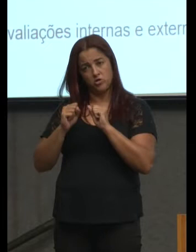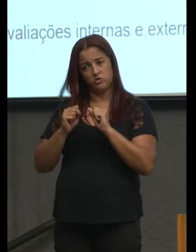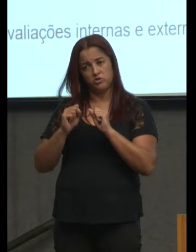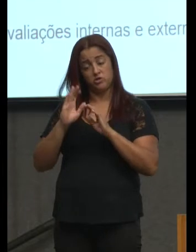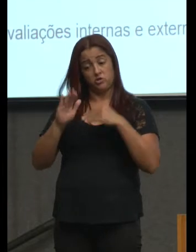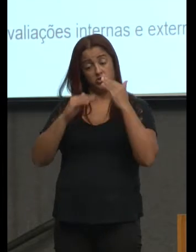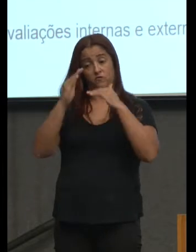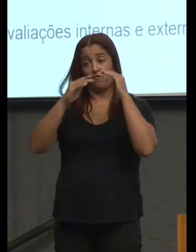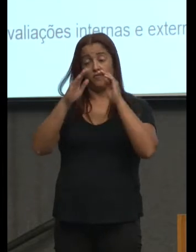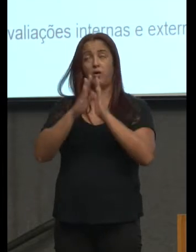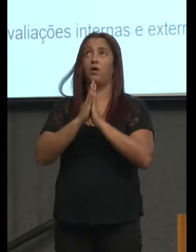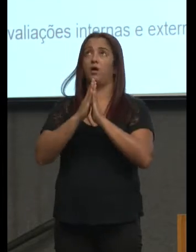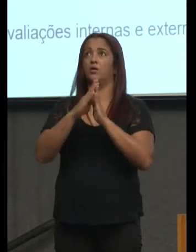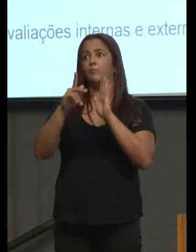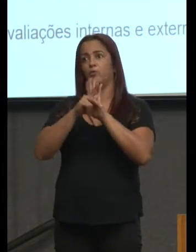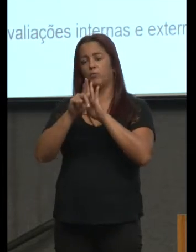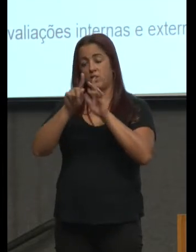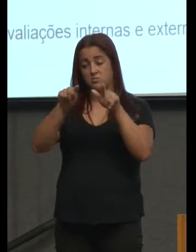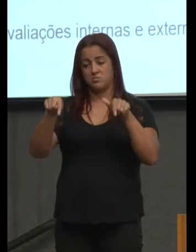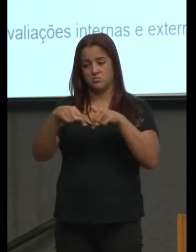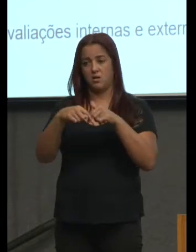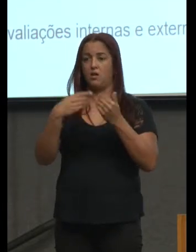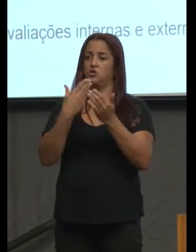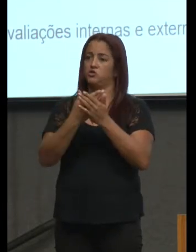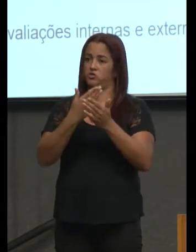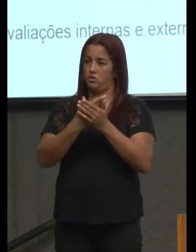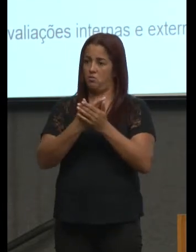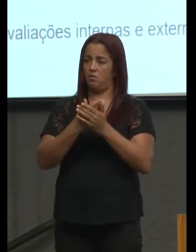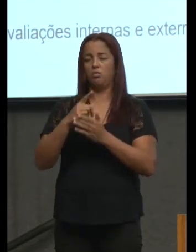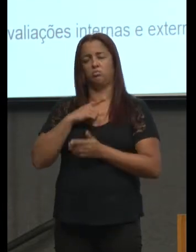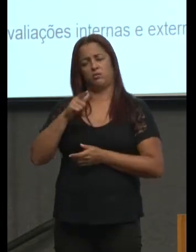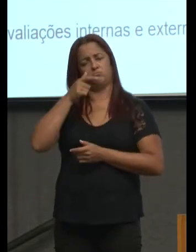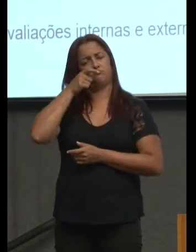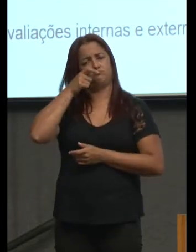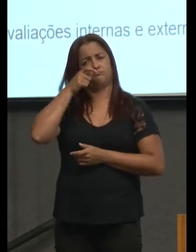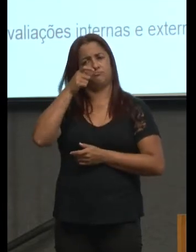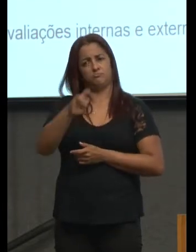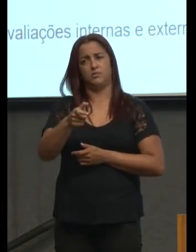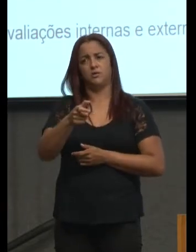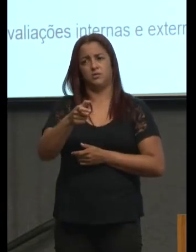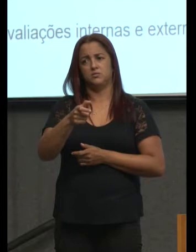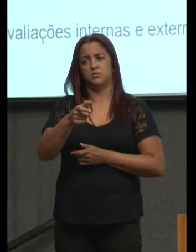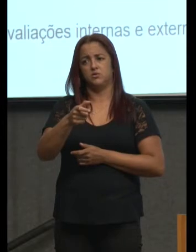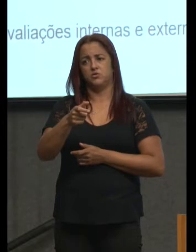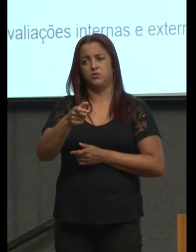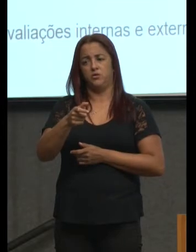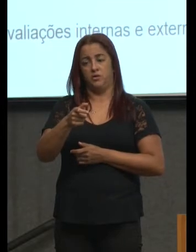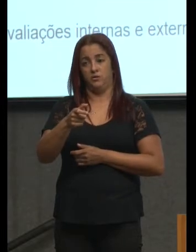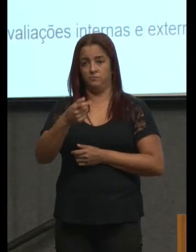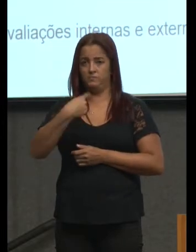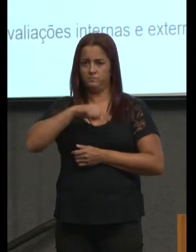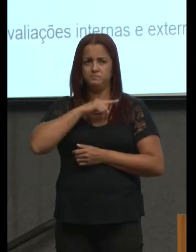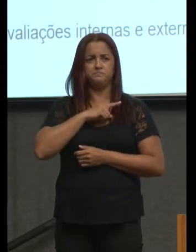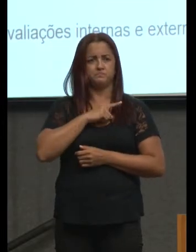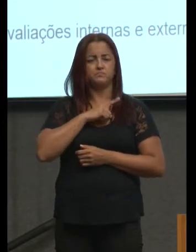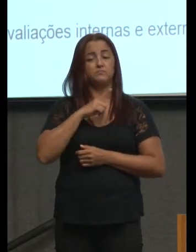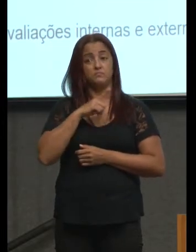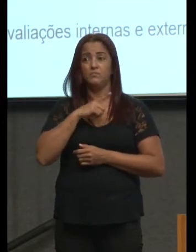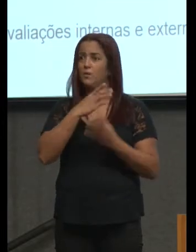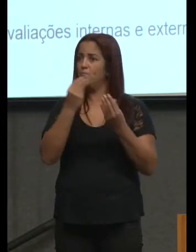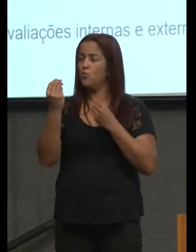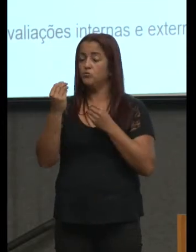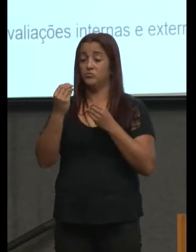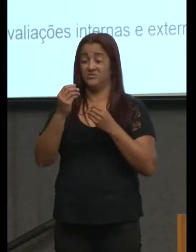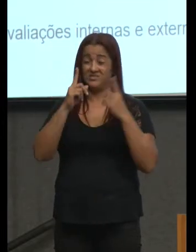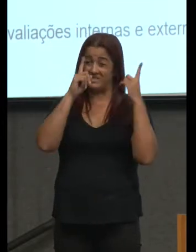graças ao nosso trabalho em sala de aula é muito interessante isso e eu diria que nós temos muita dificuldade de